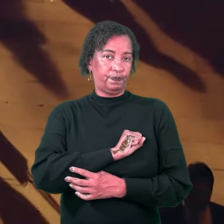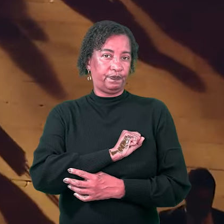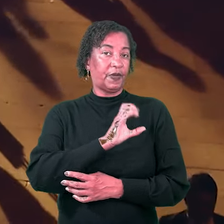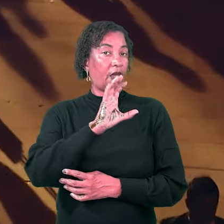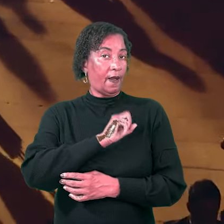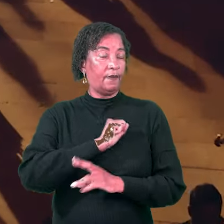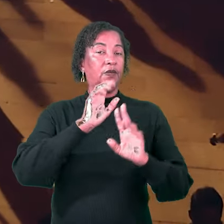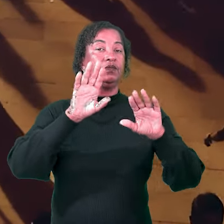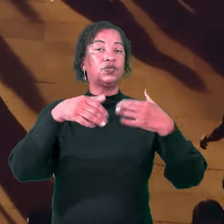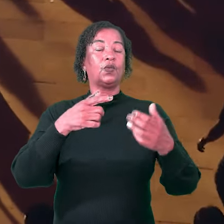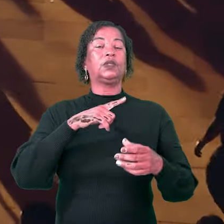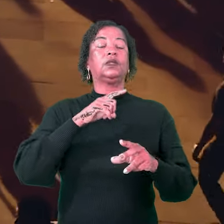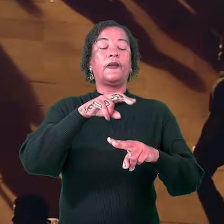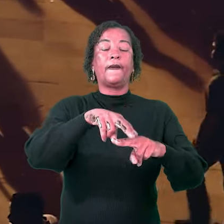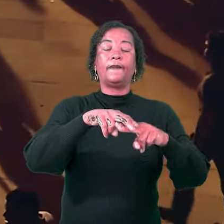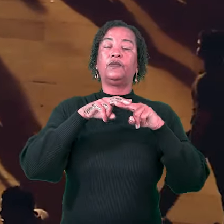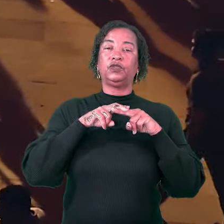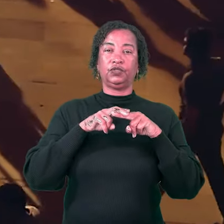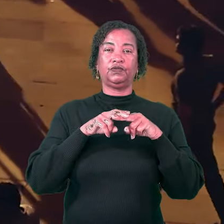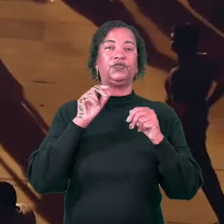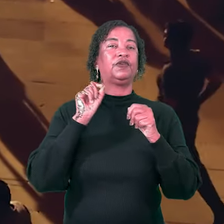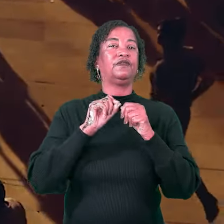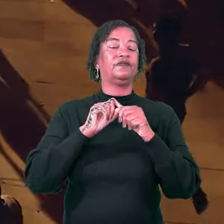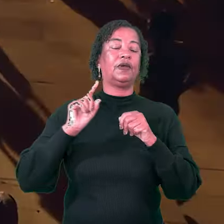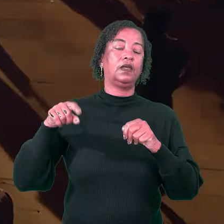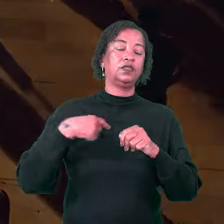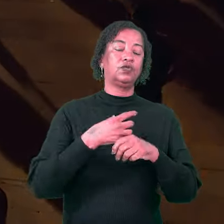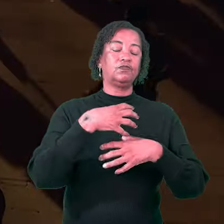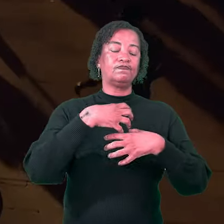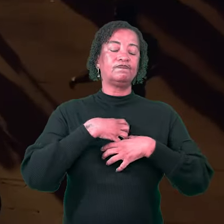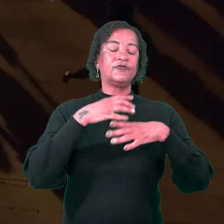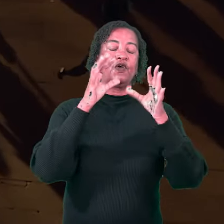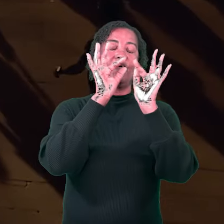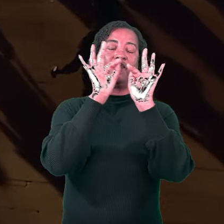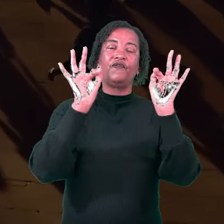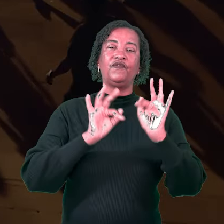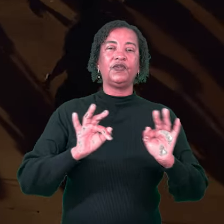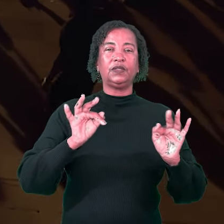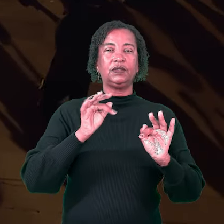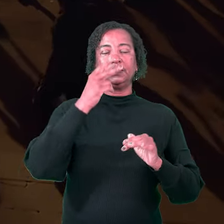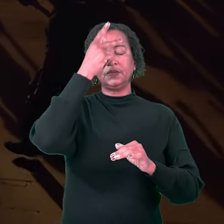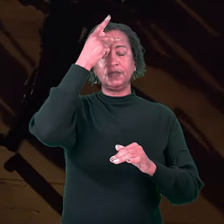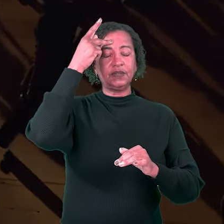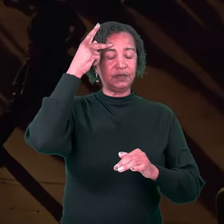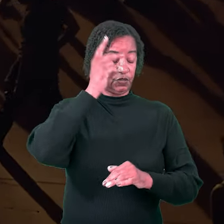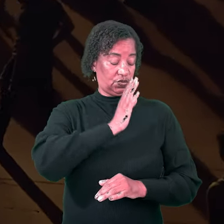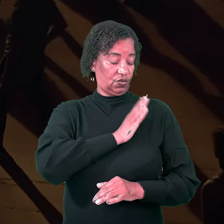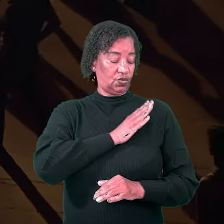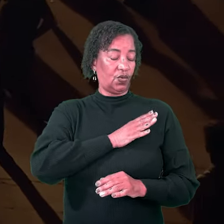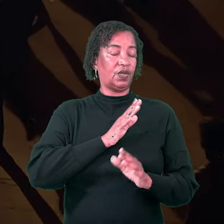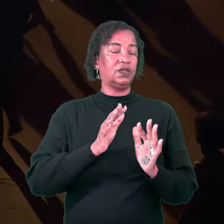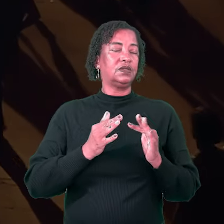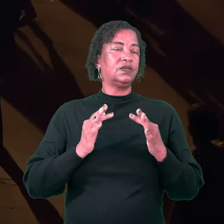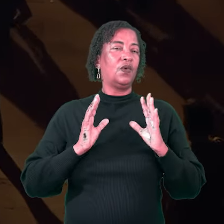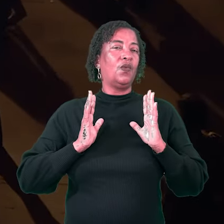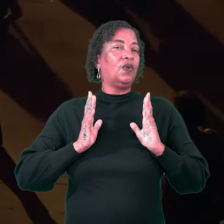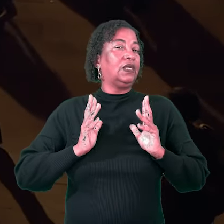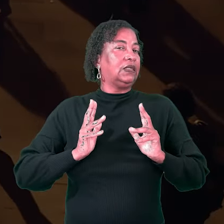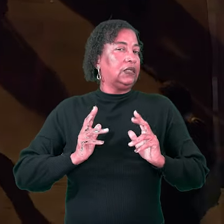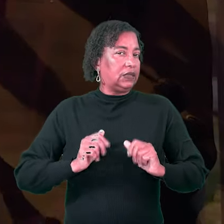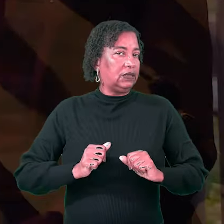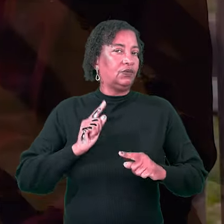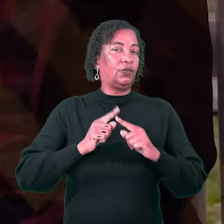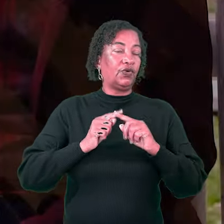motivo para isso, o que nos leva próximo à bem-aventurança. Bem-aventurados os puros de coração, pois verão a Deus.